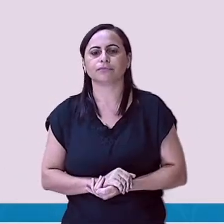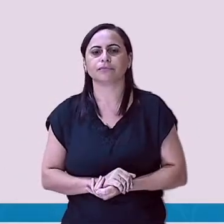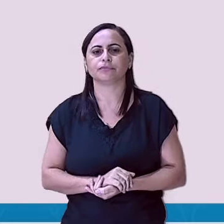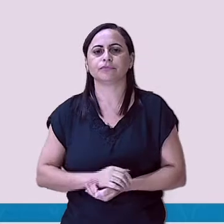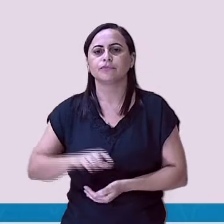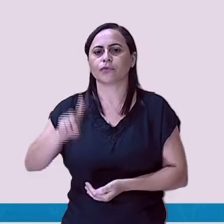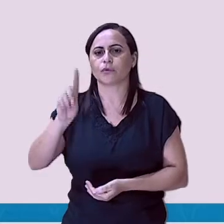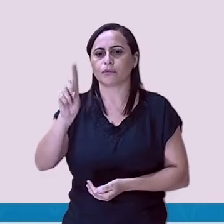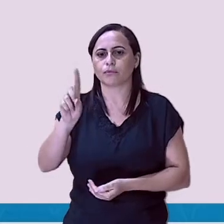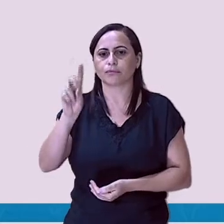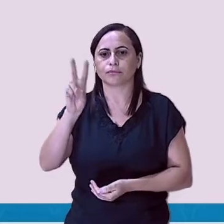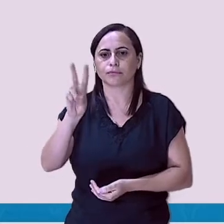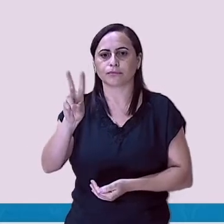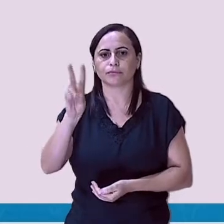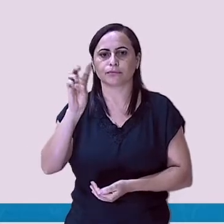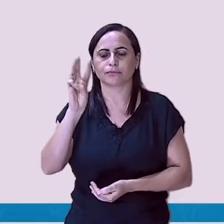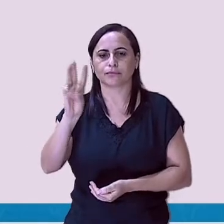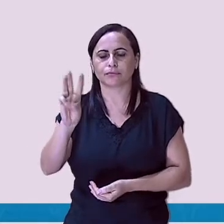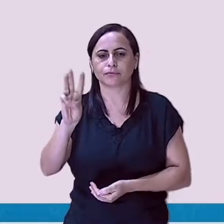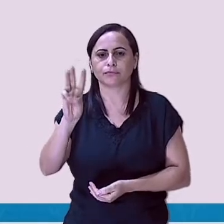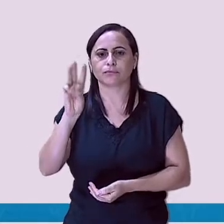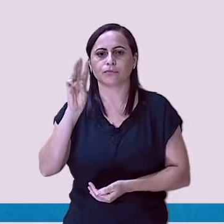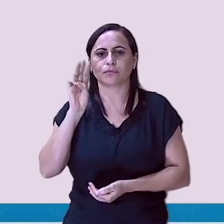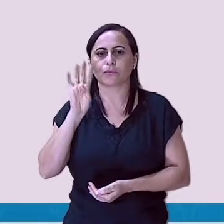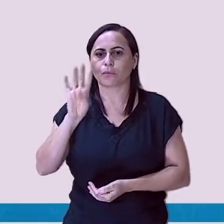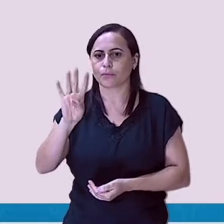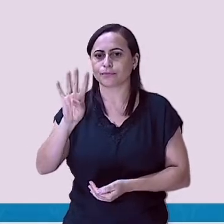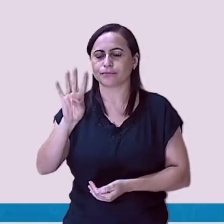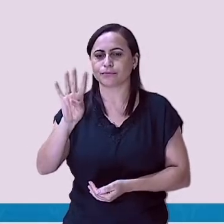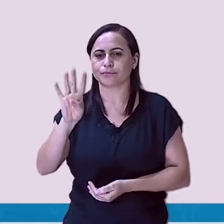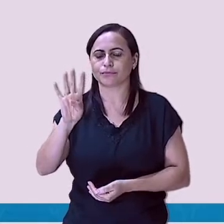Um, dois, três, quatro.